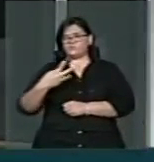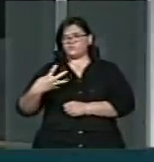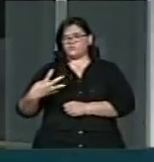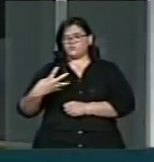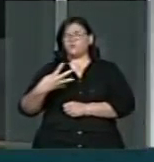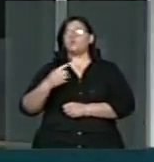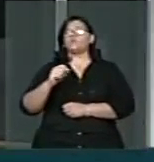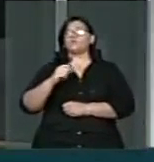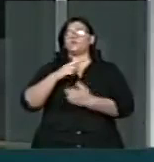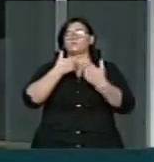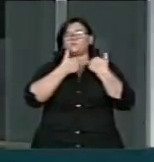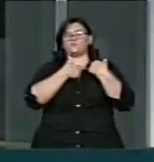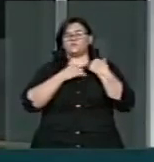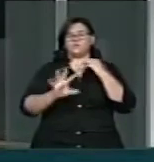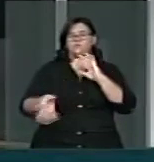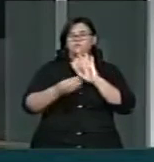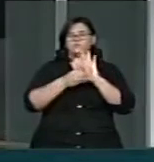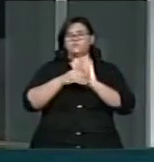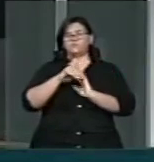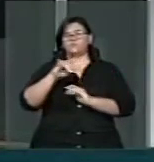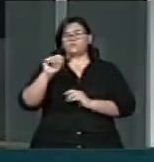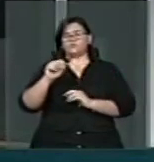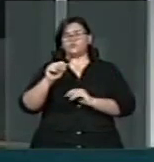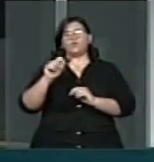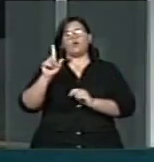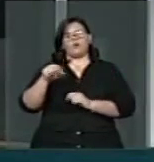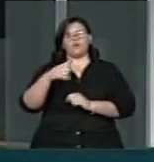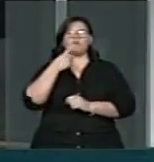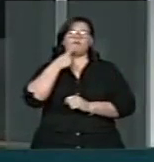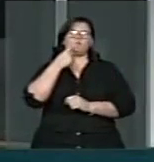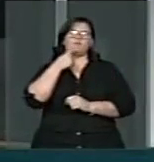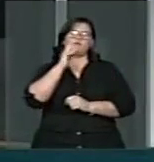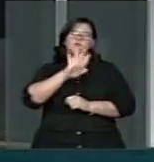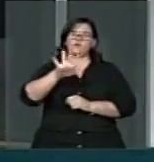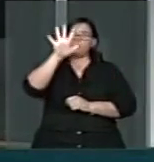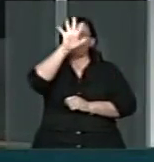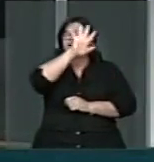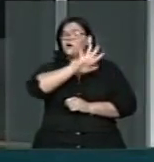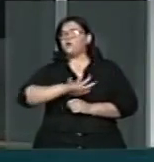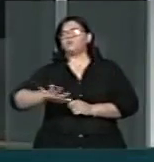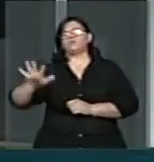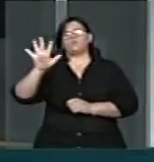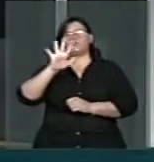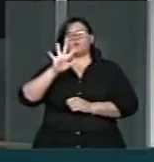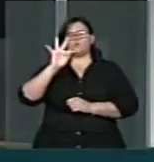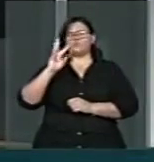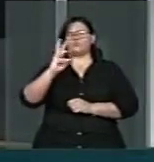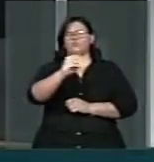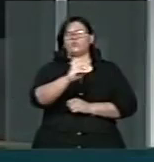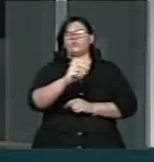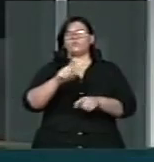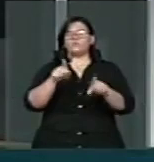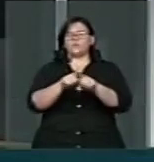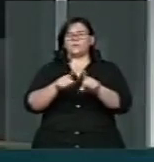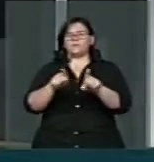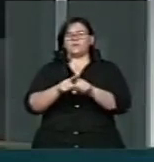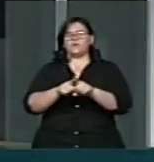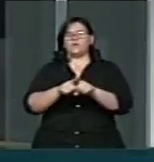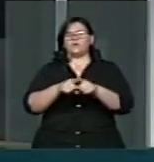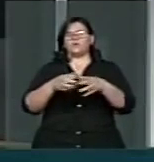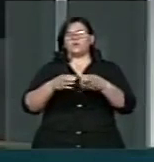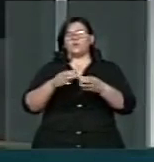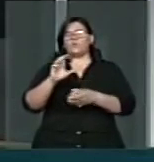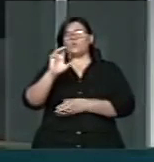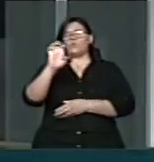por instituir a data como feriado nacional. Ou ainda, o conjunto de medidas do governo do ex-presidente Getúlio